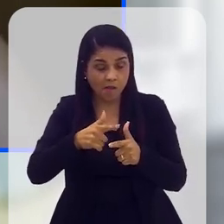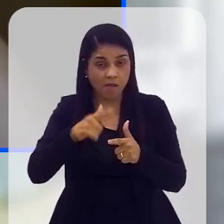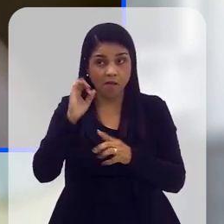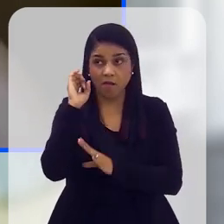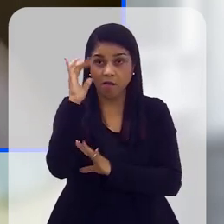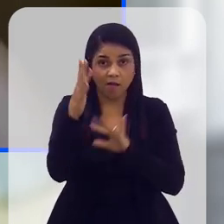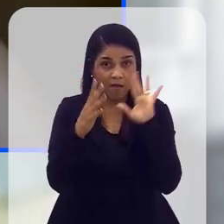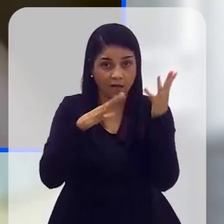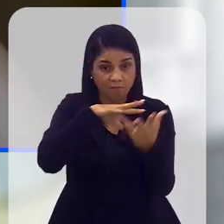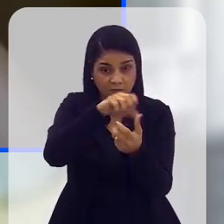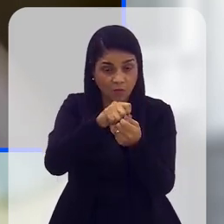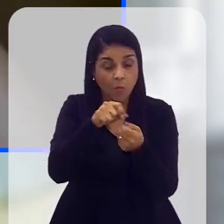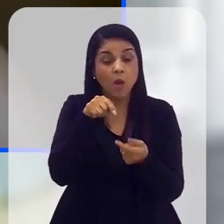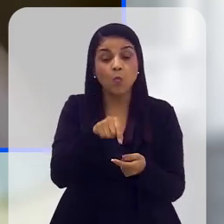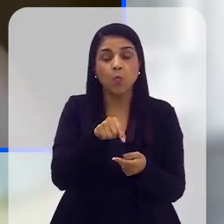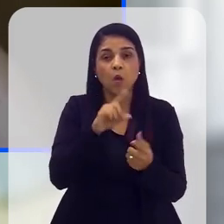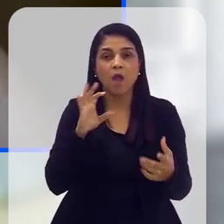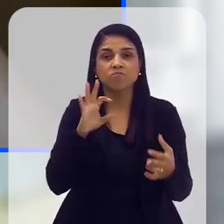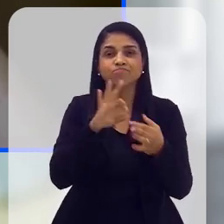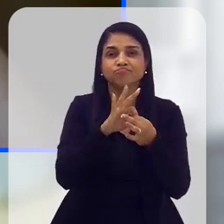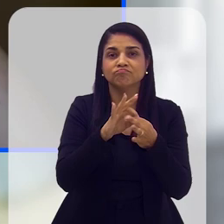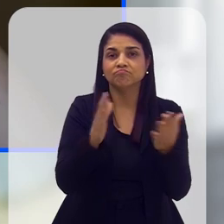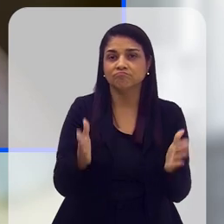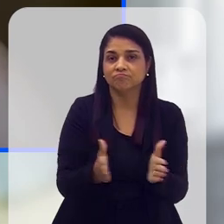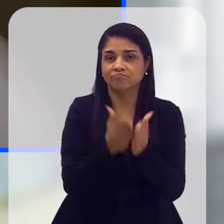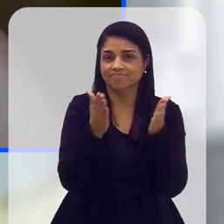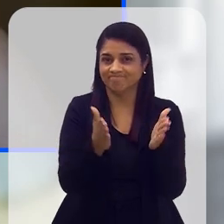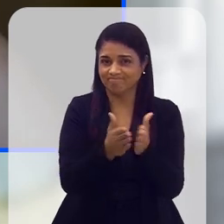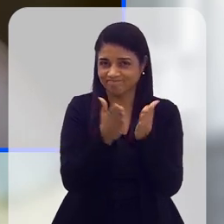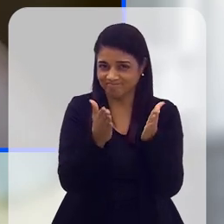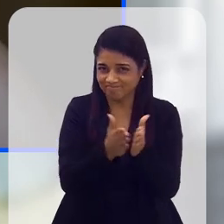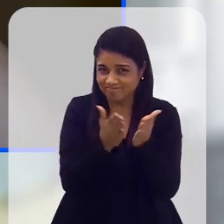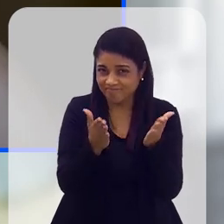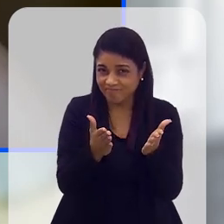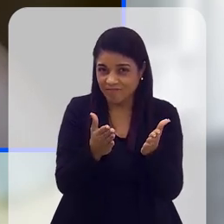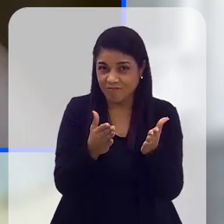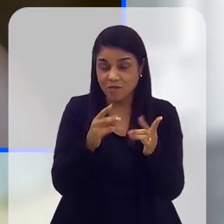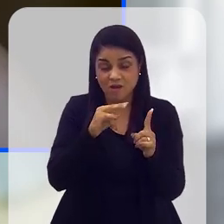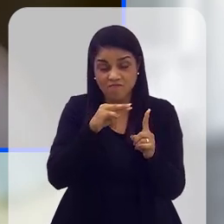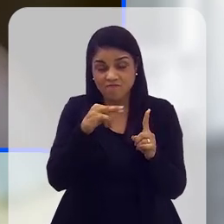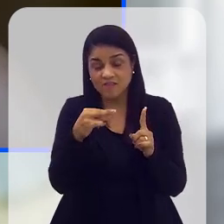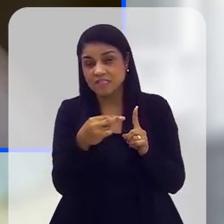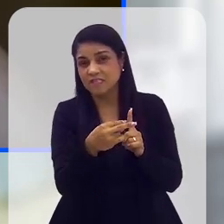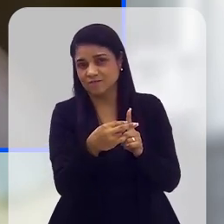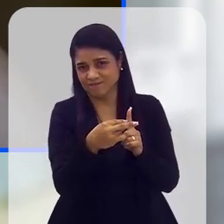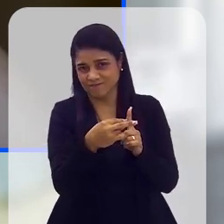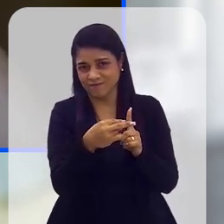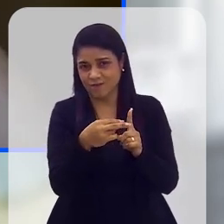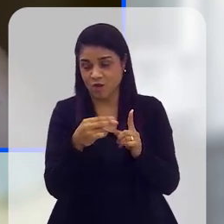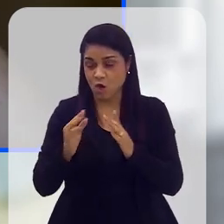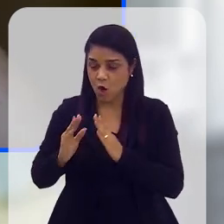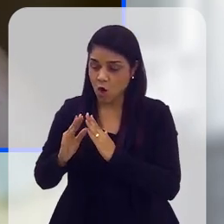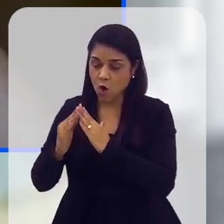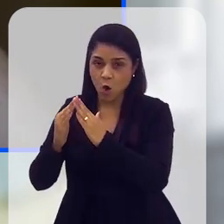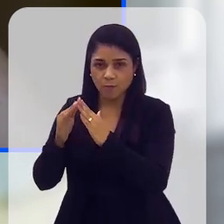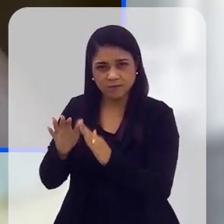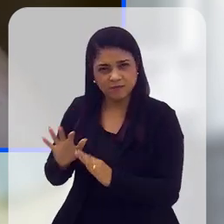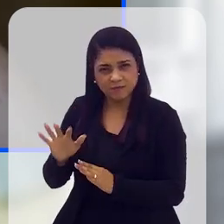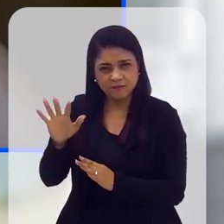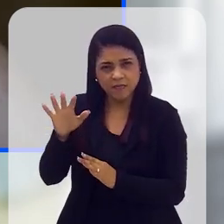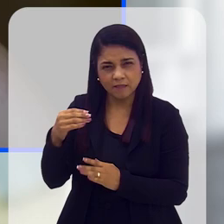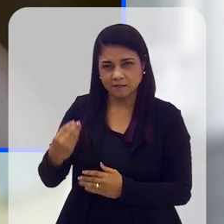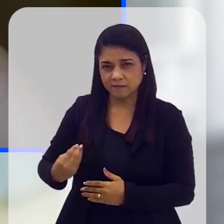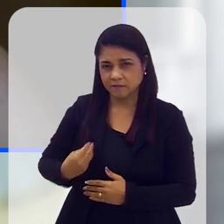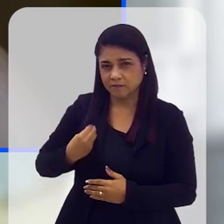ambientais era a pobreza, era ligado à pobreza, porque querendo ou era mais visível, né? Então, assim, você vê uma comunidade